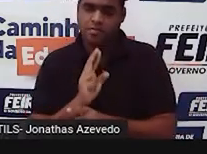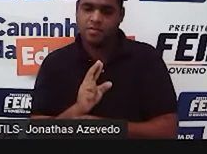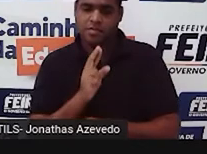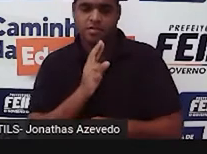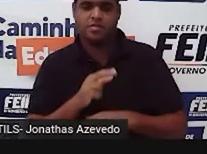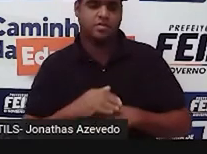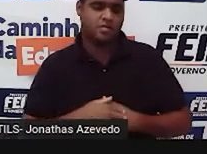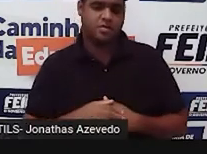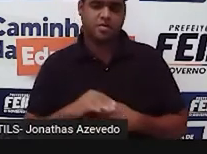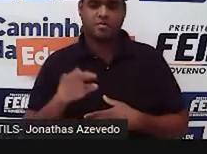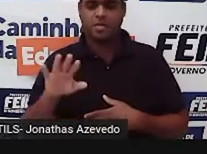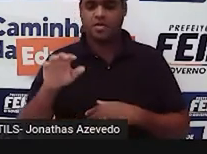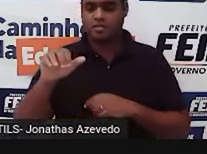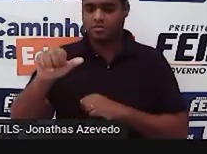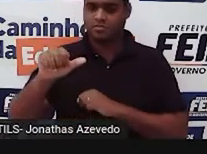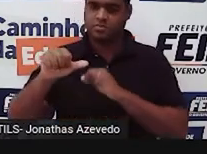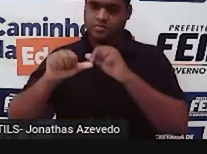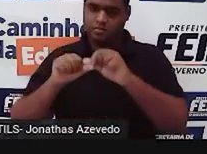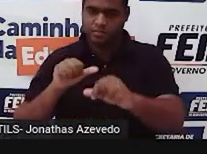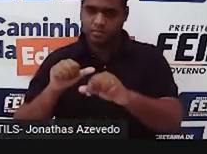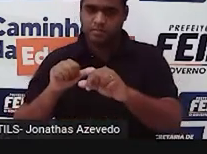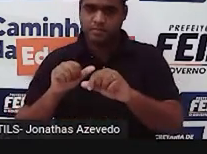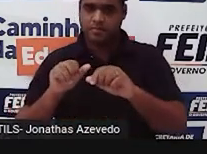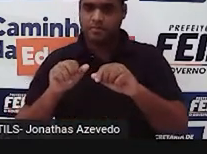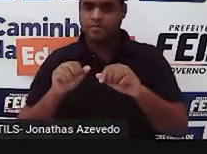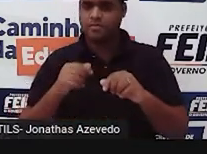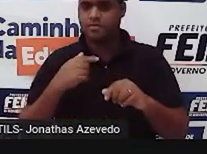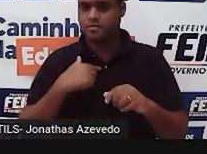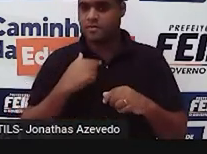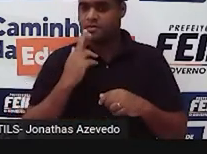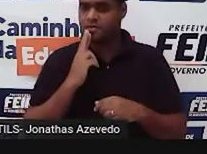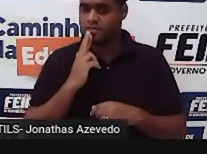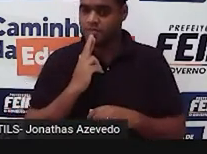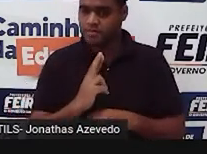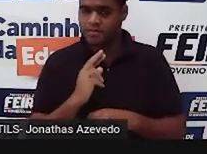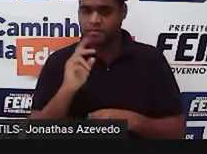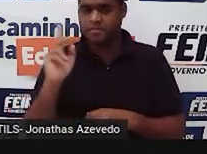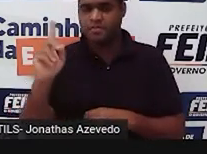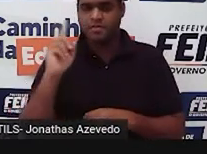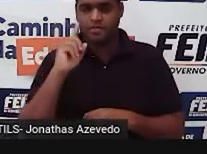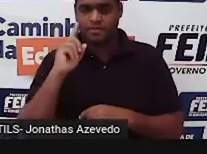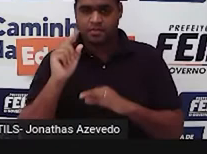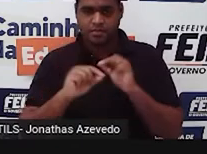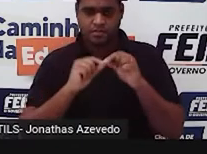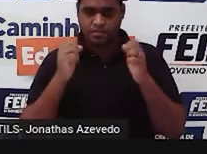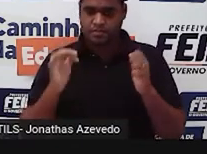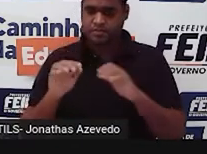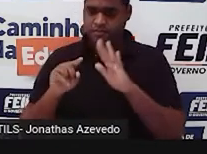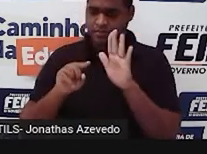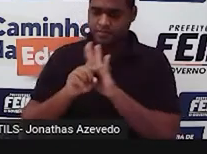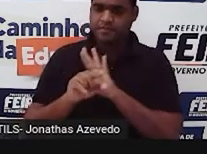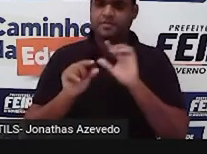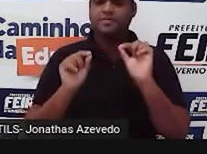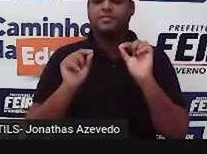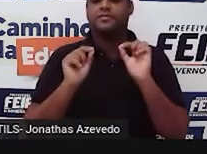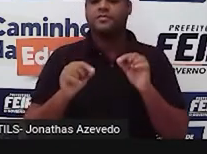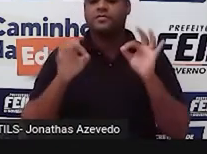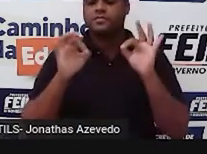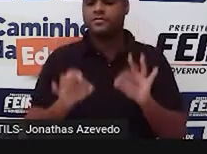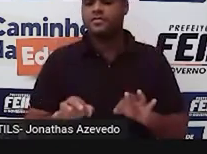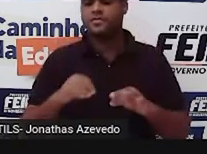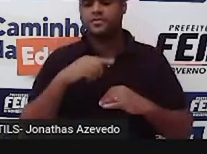Só que aqui a gente vai fazer o contrário, tá bom? Eu vou te dar a resposta e você precisa achar a pergunta certa para essa